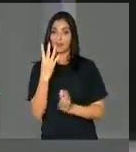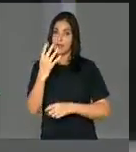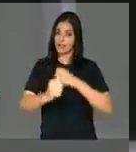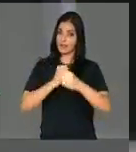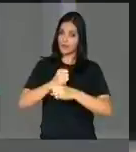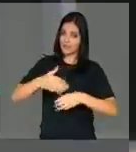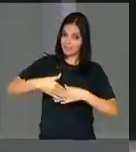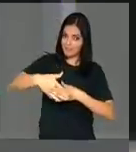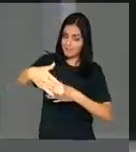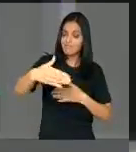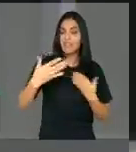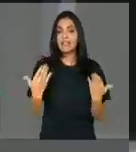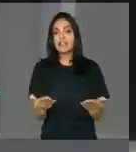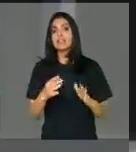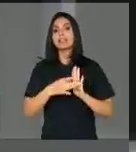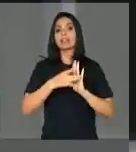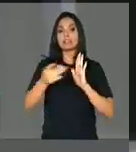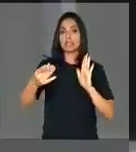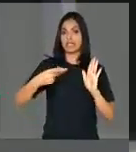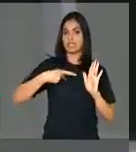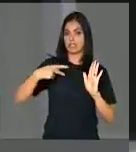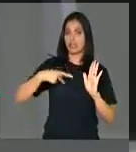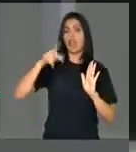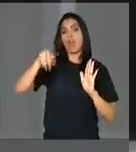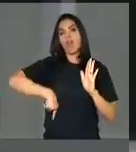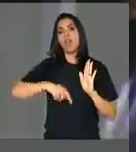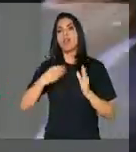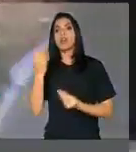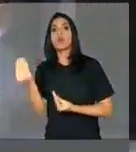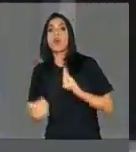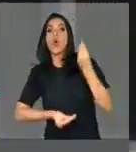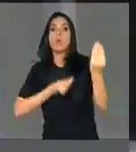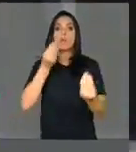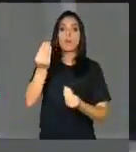estabelece, portanto, as condicionalidades,